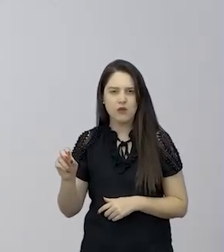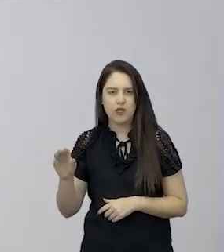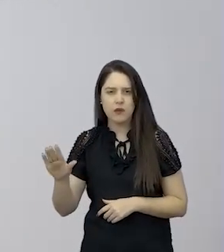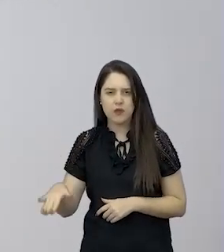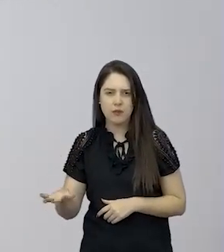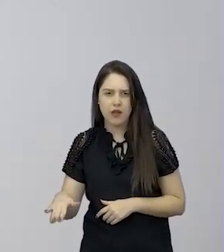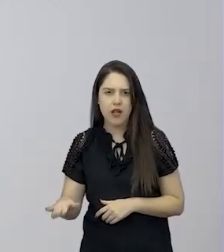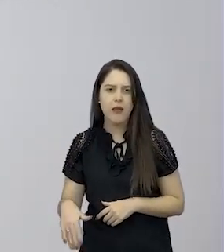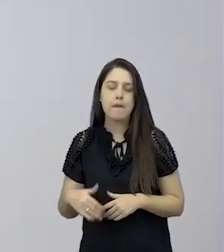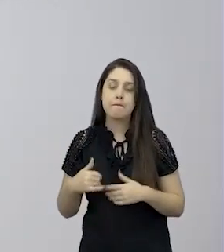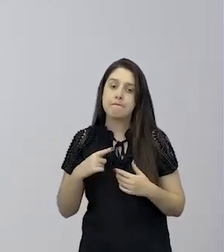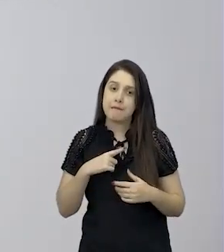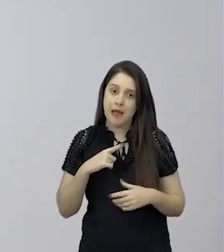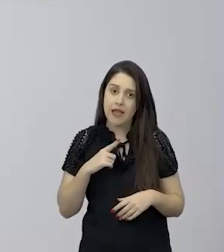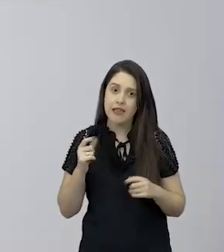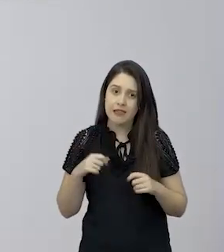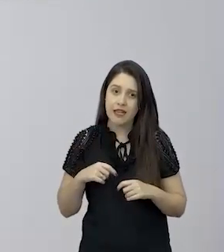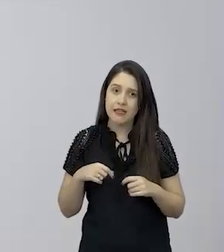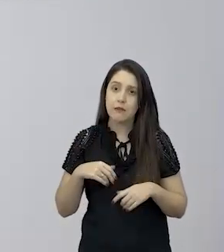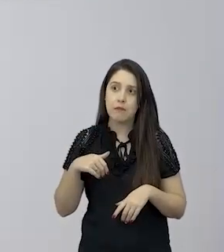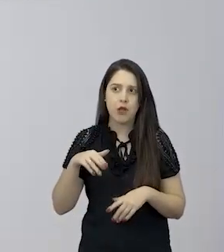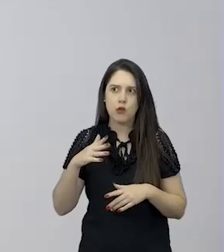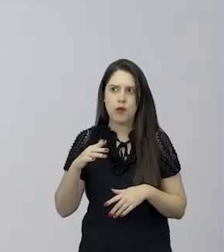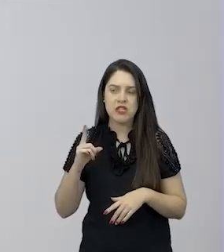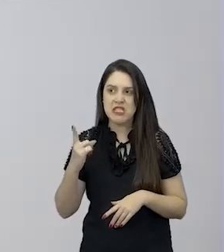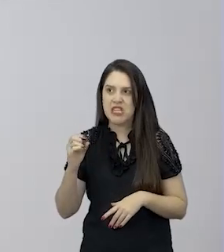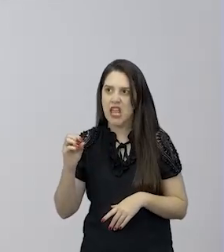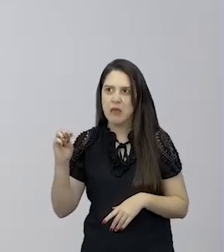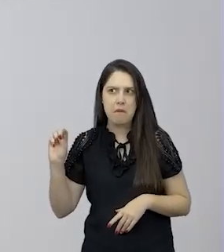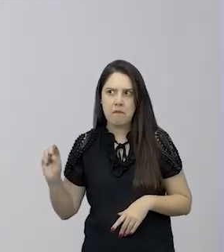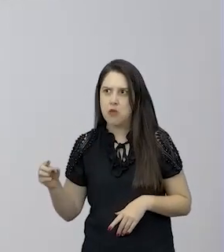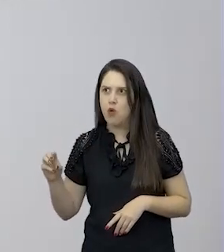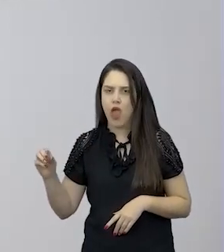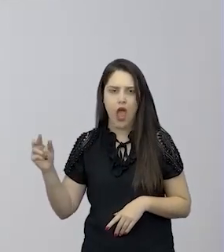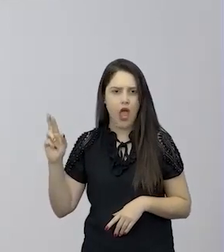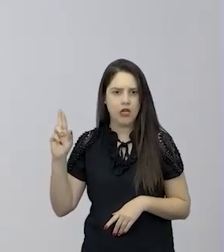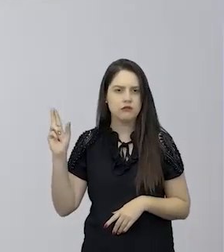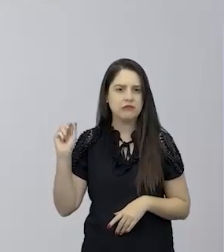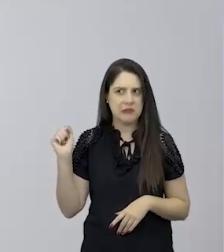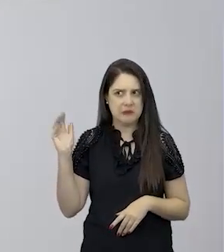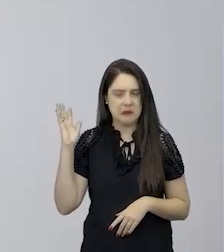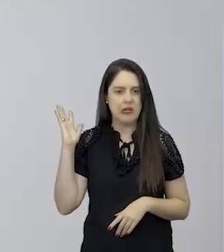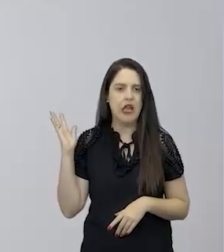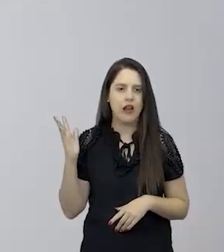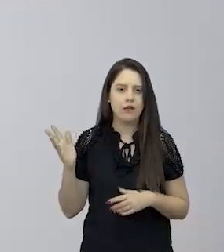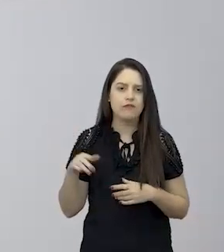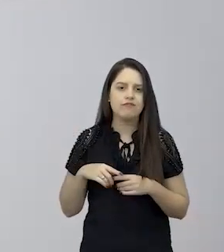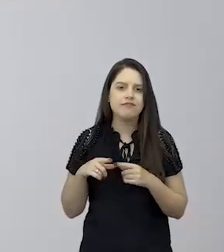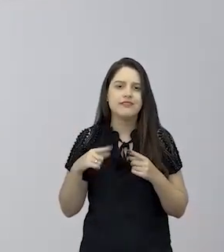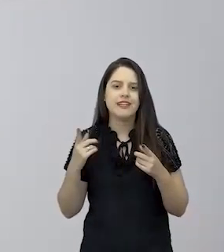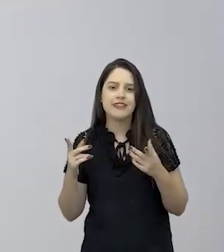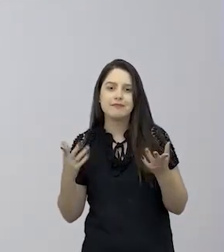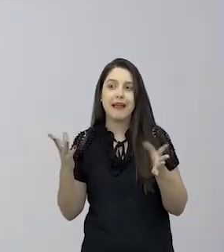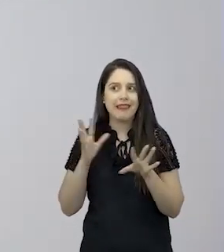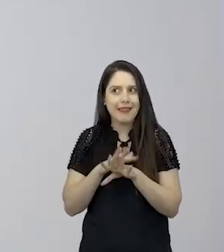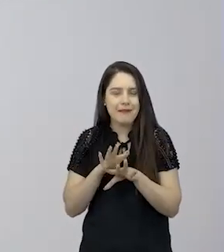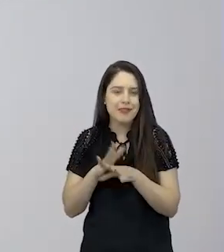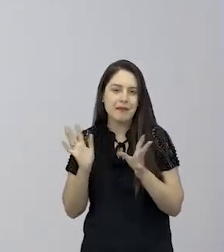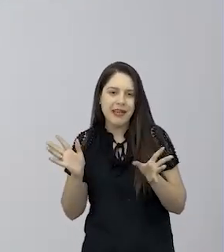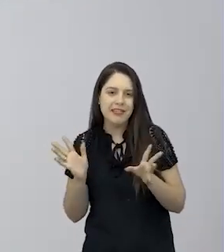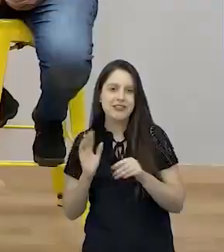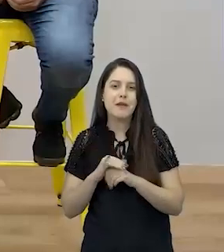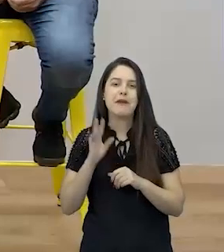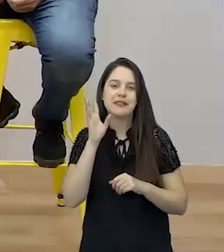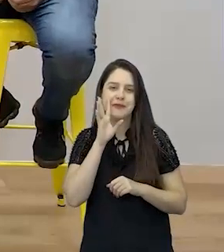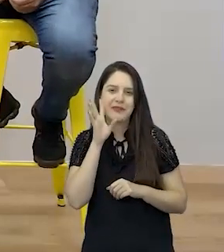assim, imagina que você vai gastar aí 100 mil reais para construir uma casa, 30% já são 30 mil, né? Olha, aplicando a matemática aqui, né? Olha,